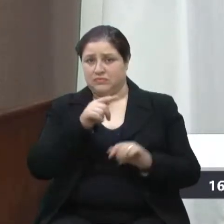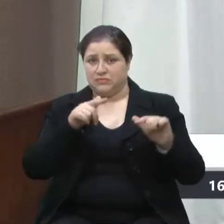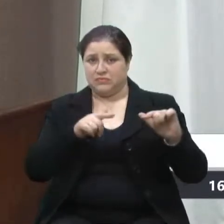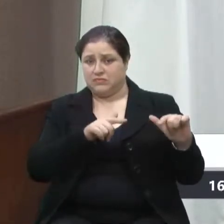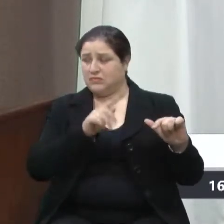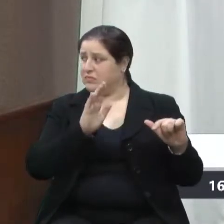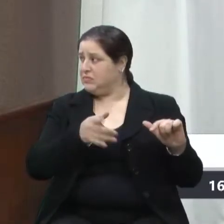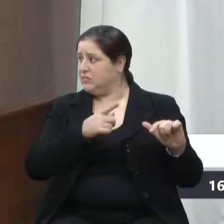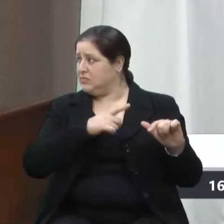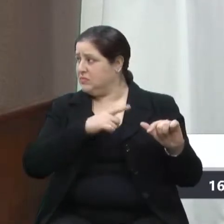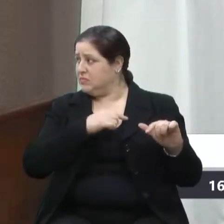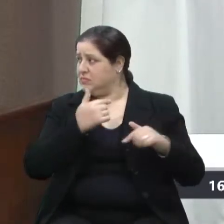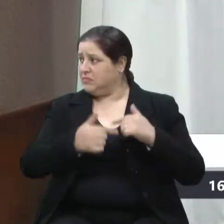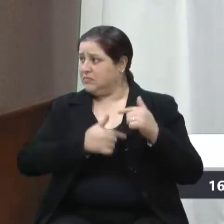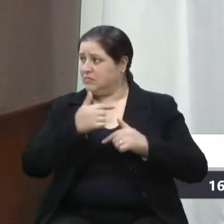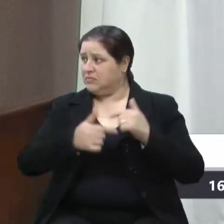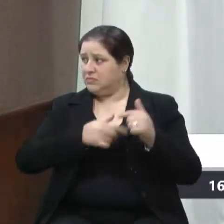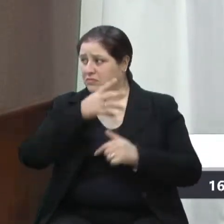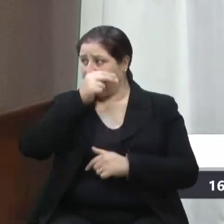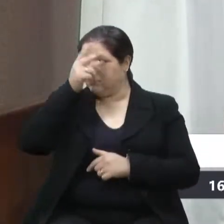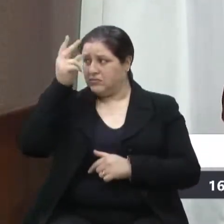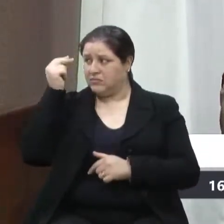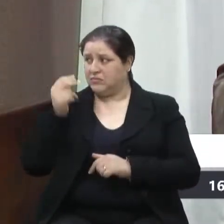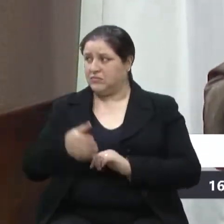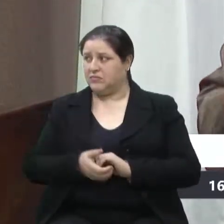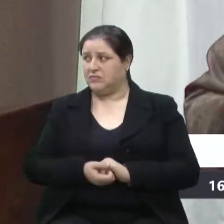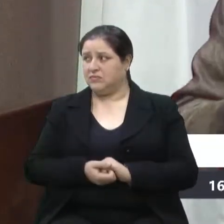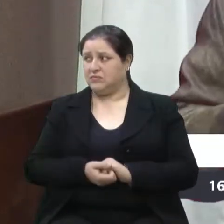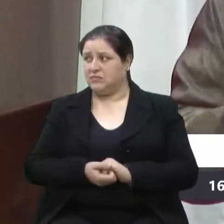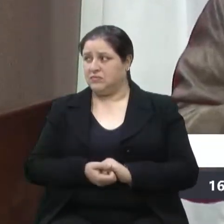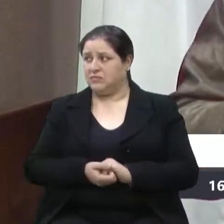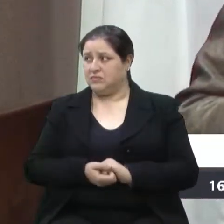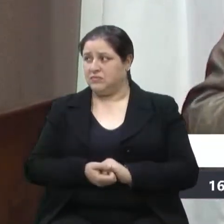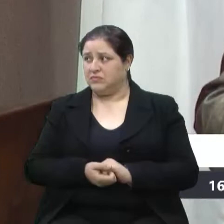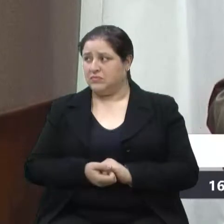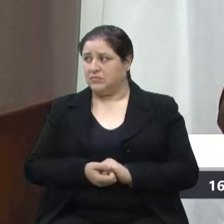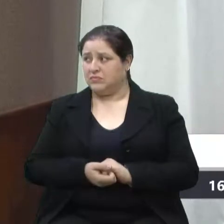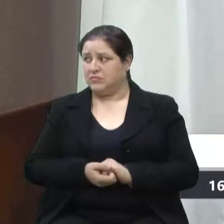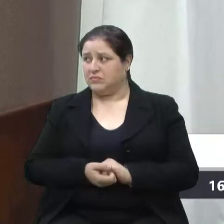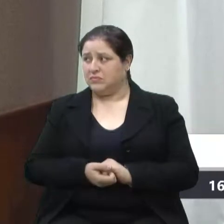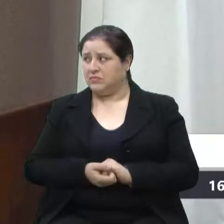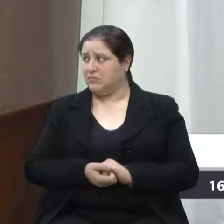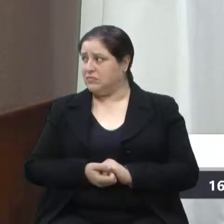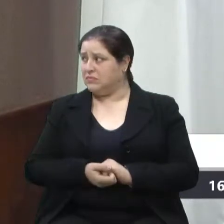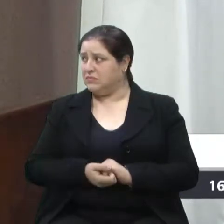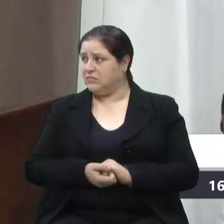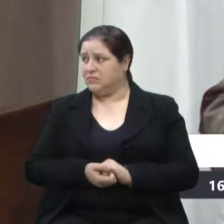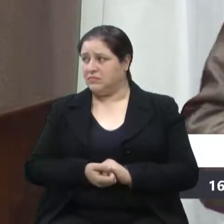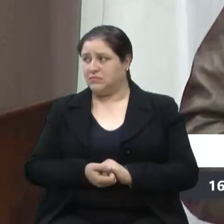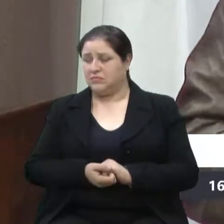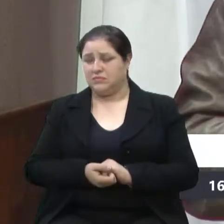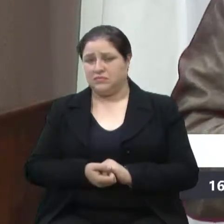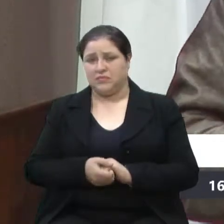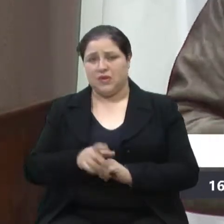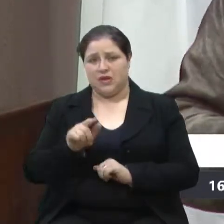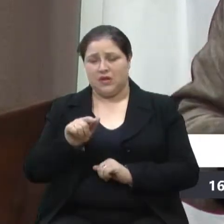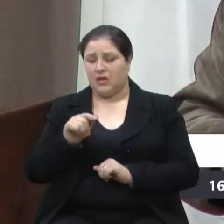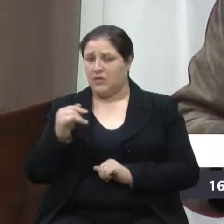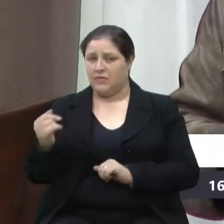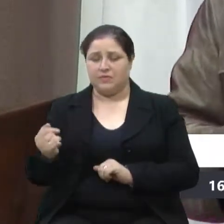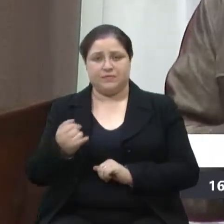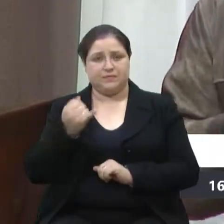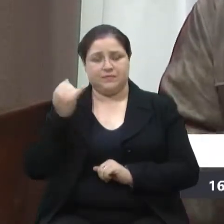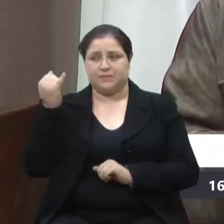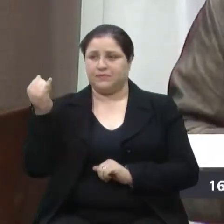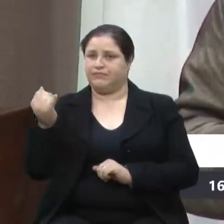serviços do município. Então, é mais que importante,